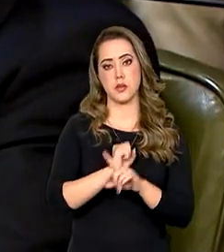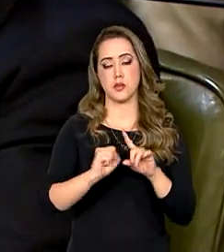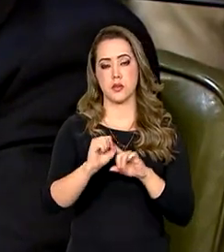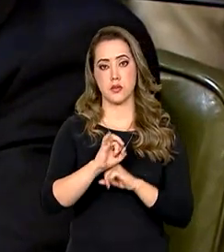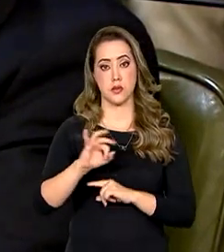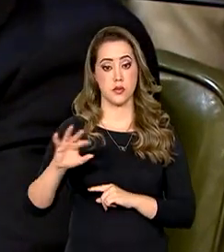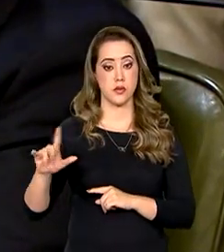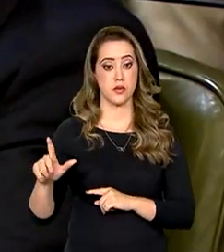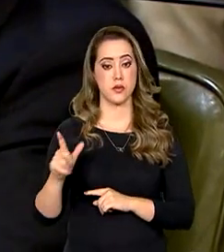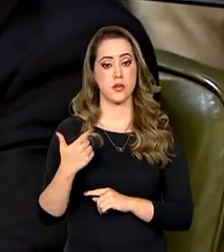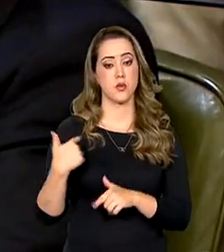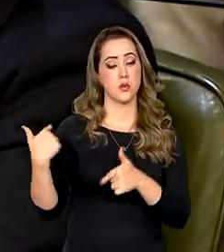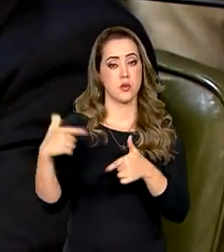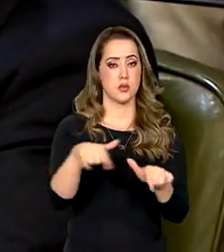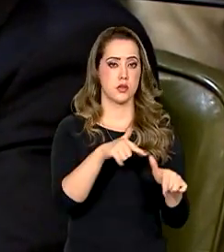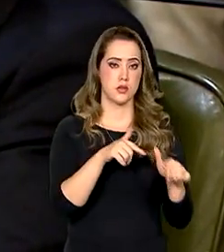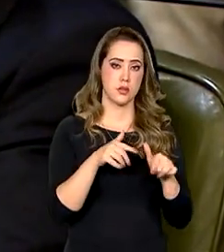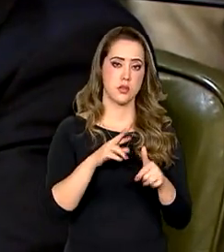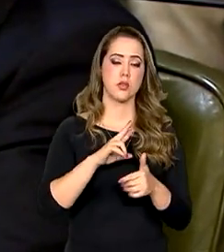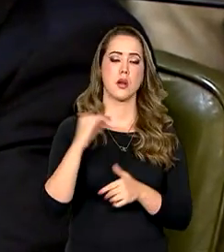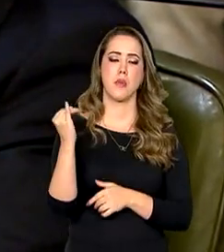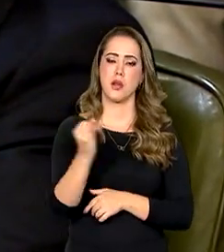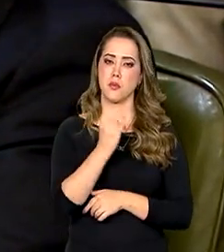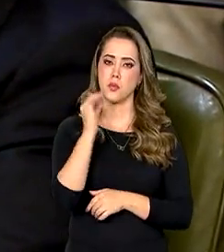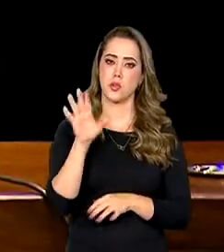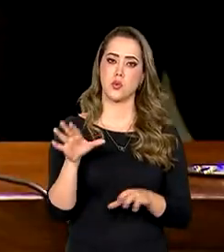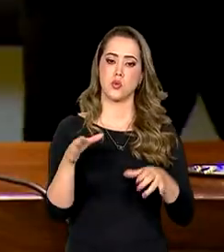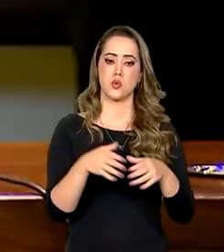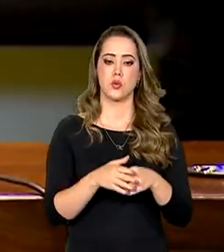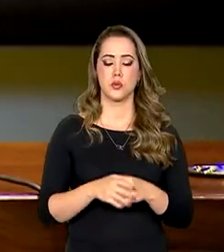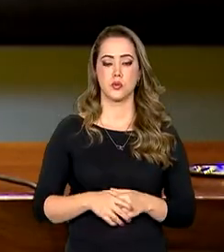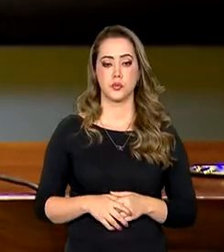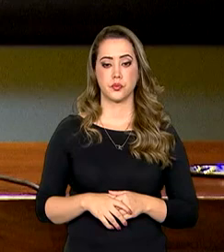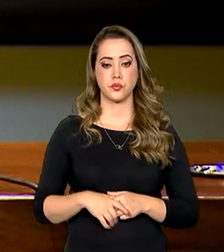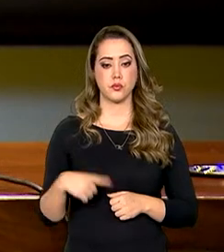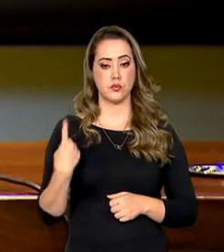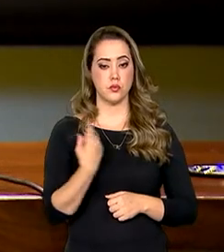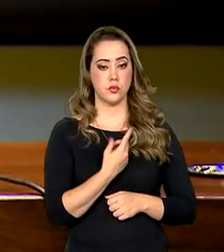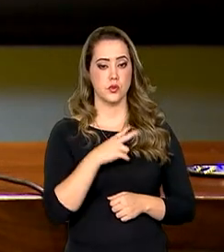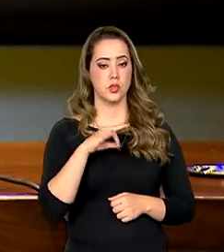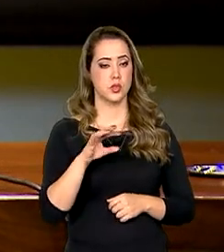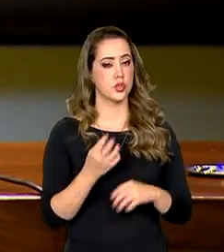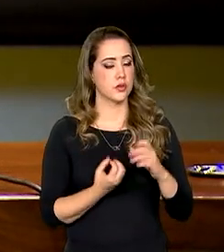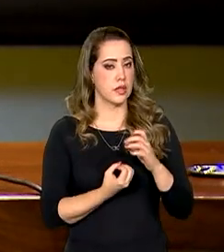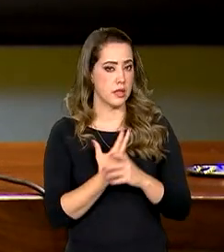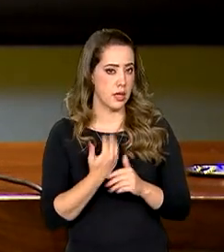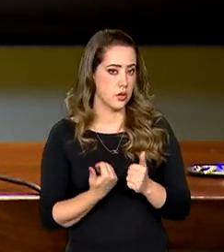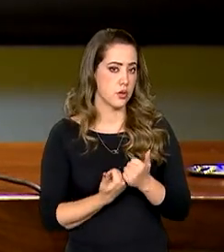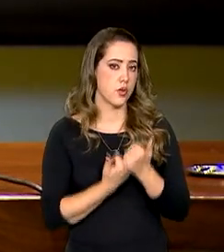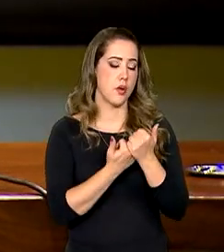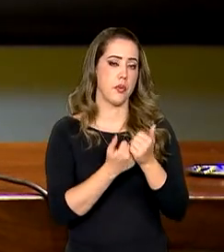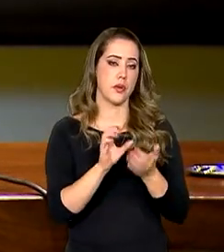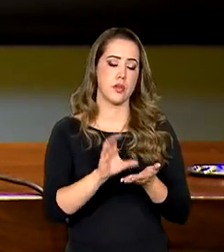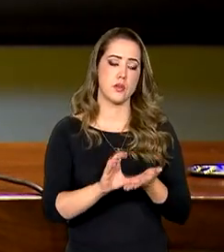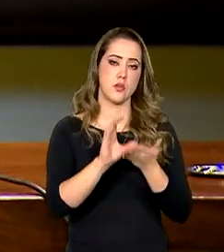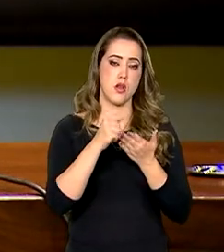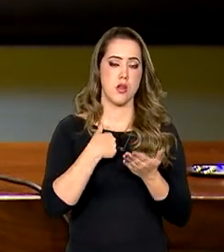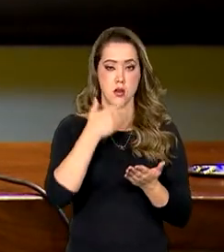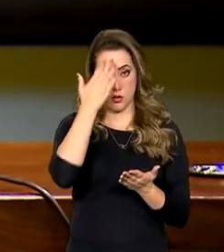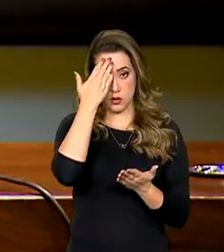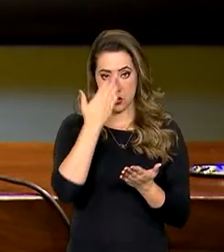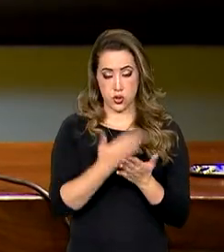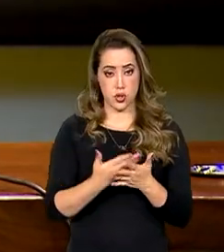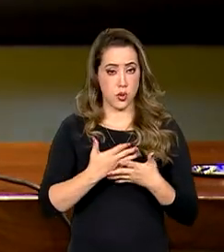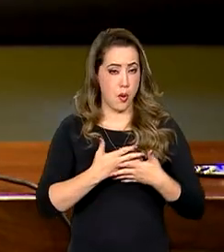civil, com atuação de destaque no setor. Nós vamos construir, com a ajuda desse Conselho, eu tenho certeza, o melhor